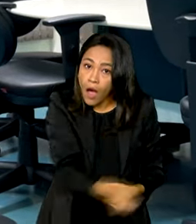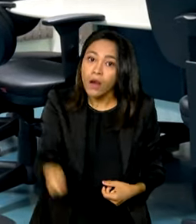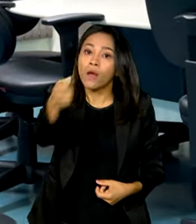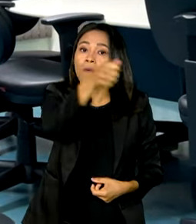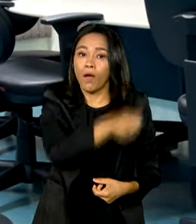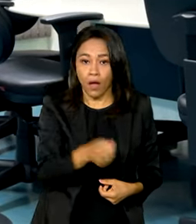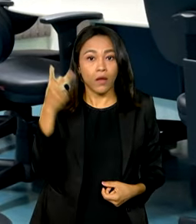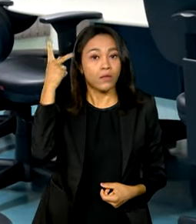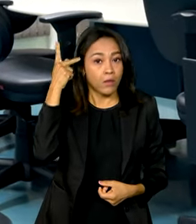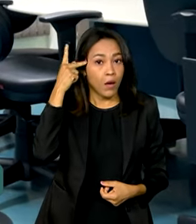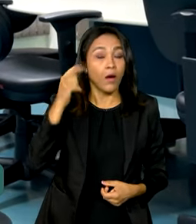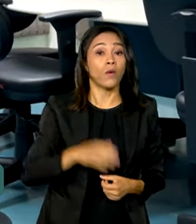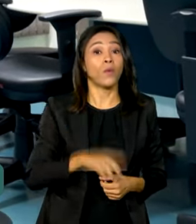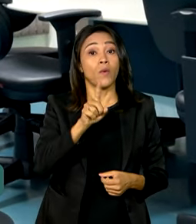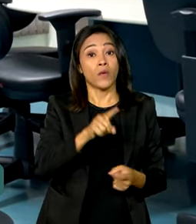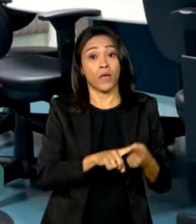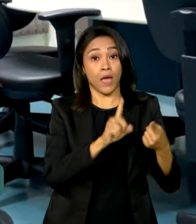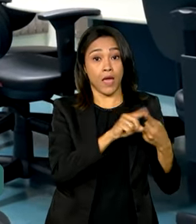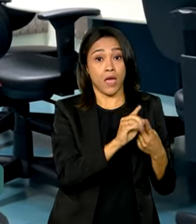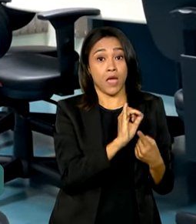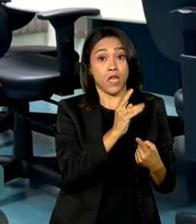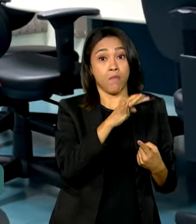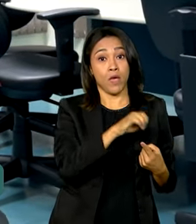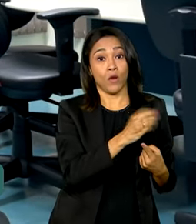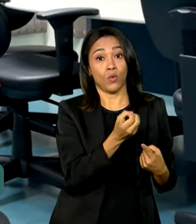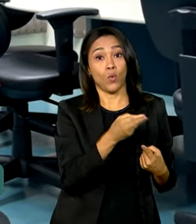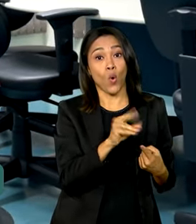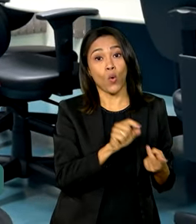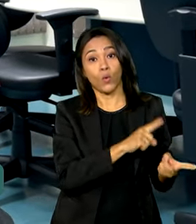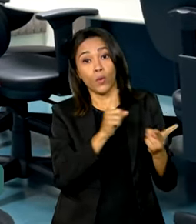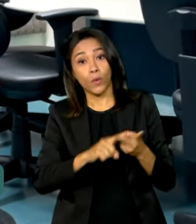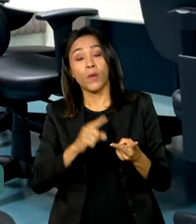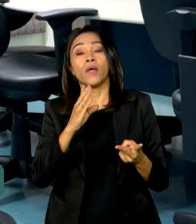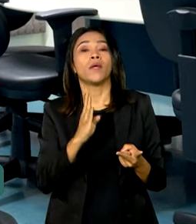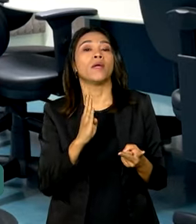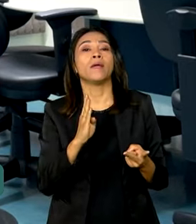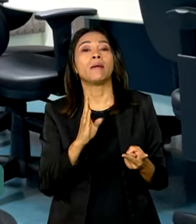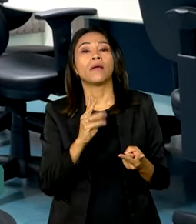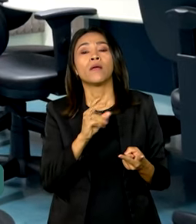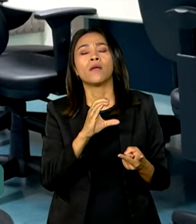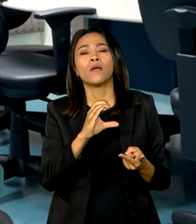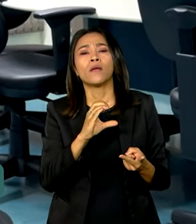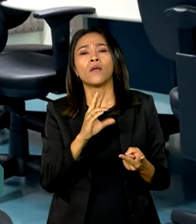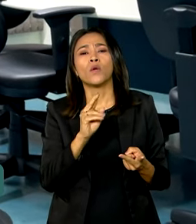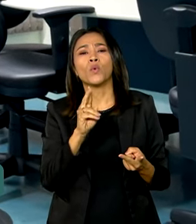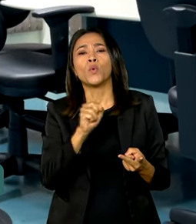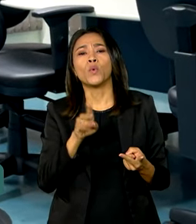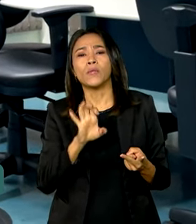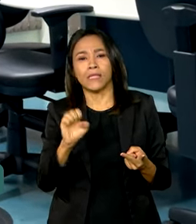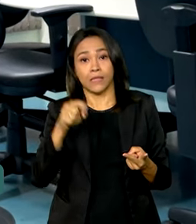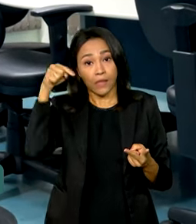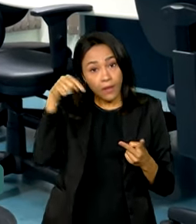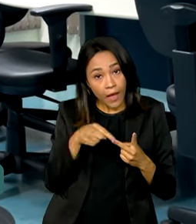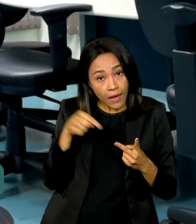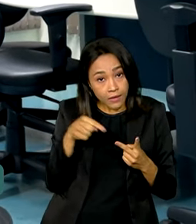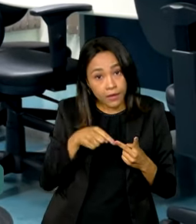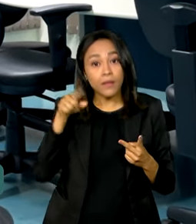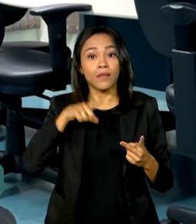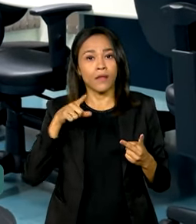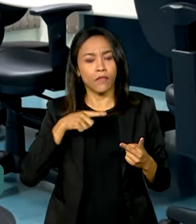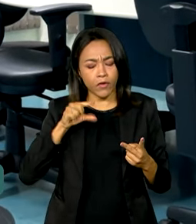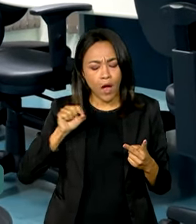urbanizada, que é a bacia do Ribeirão do Ouro e a bacia das Cruzes. Na bacia das Cruzes, nós temos intervenções